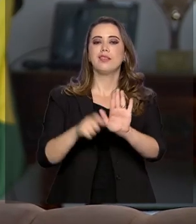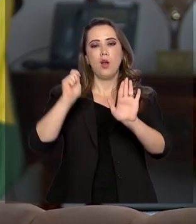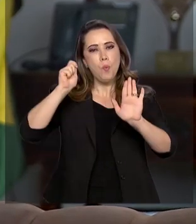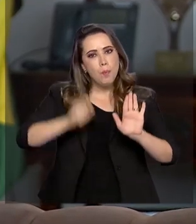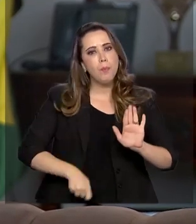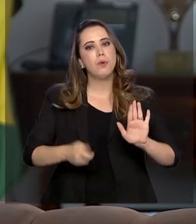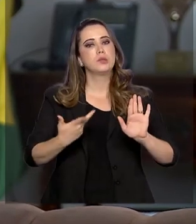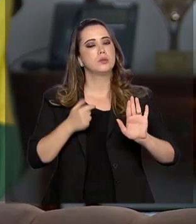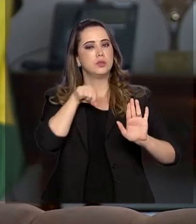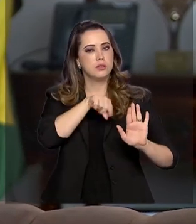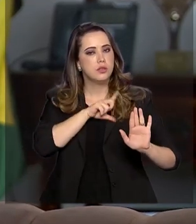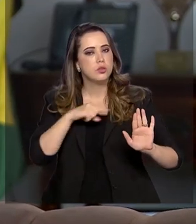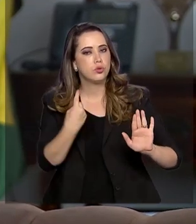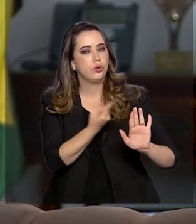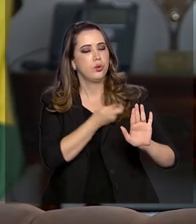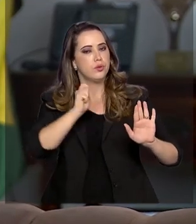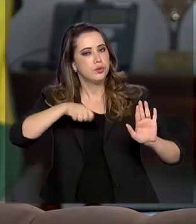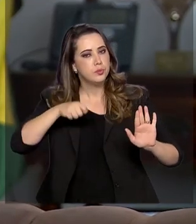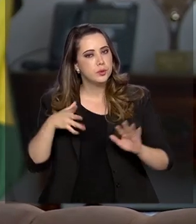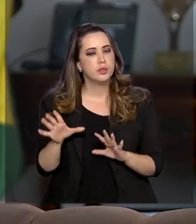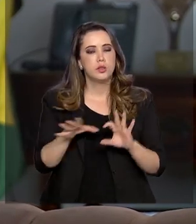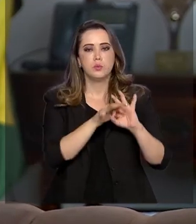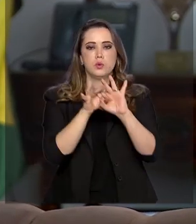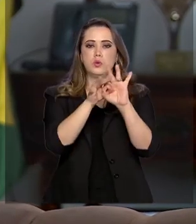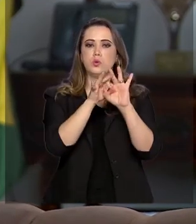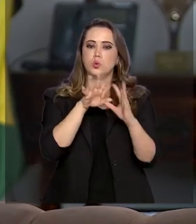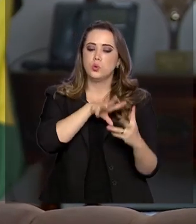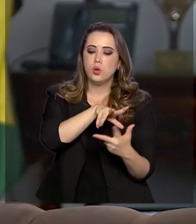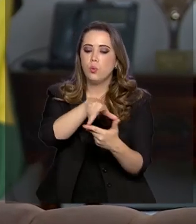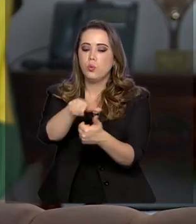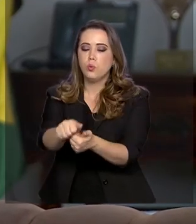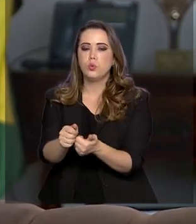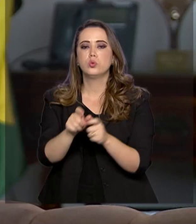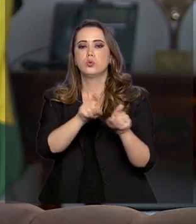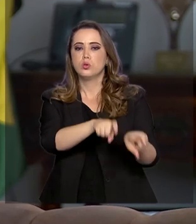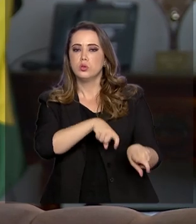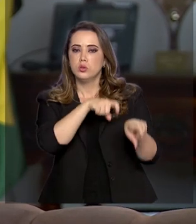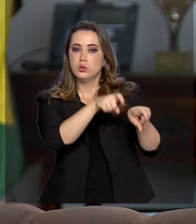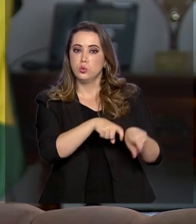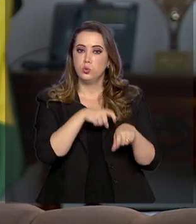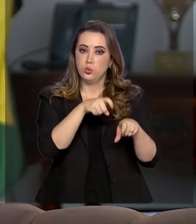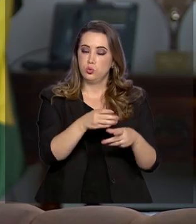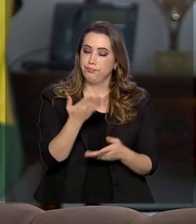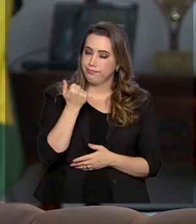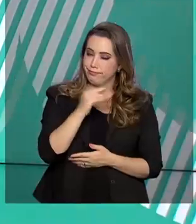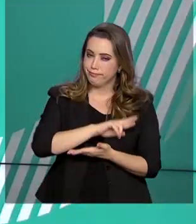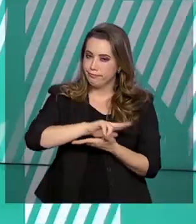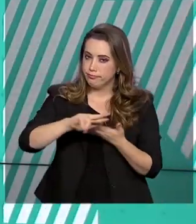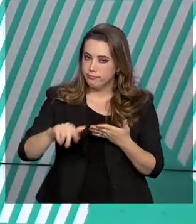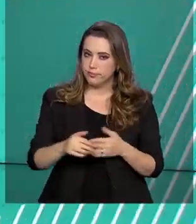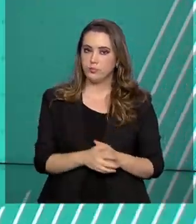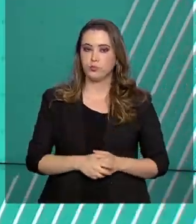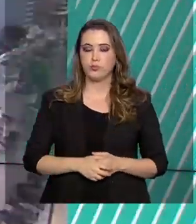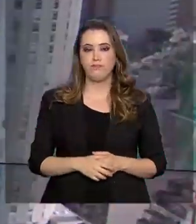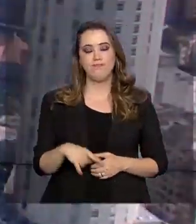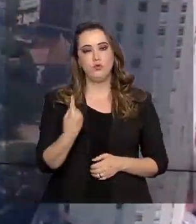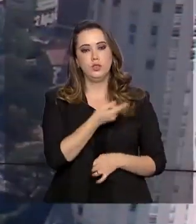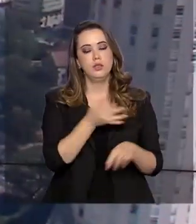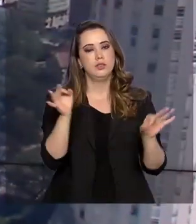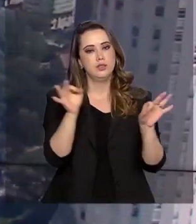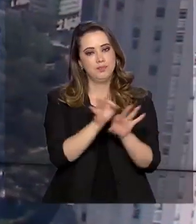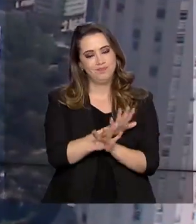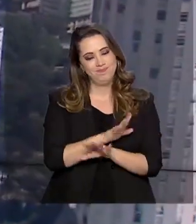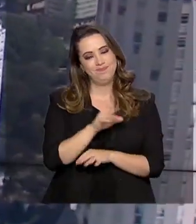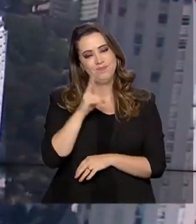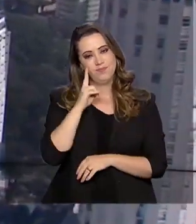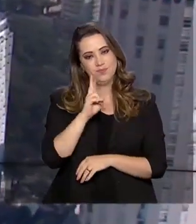potencial e o que é que nós podemos agregar para o mundo em termos de abastecimento. O governo agora